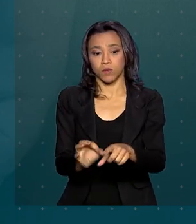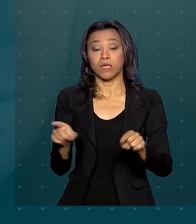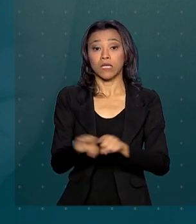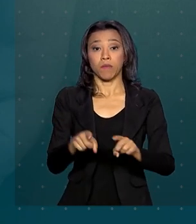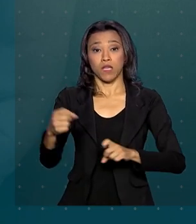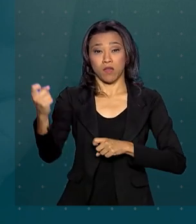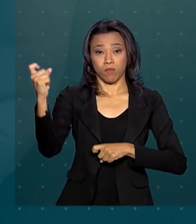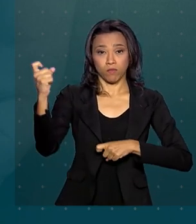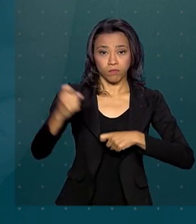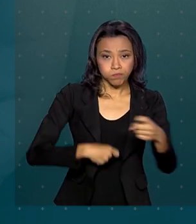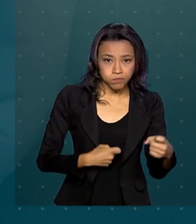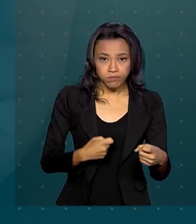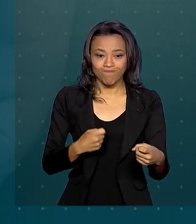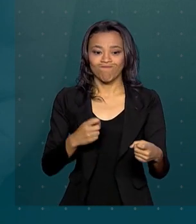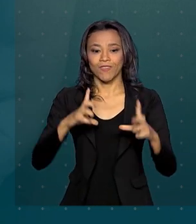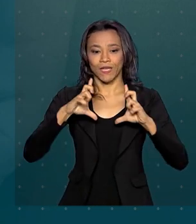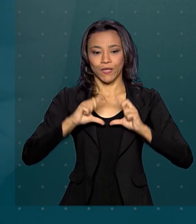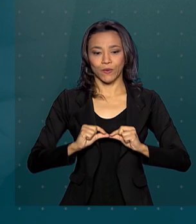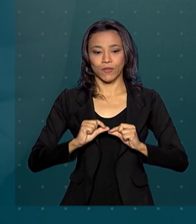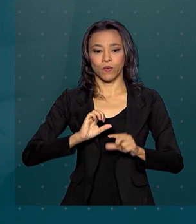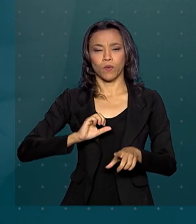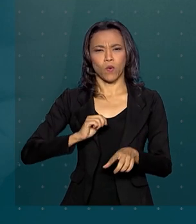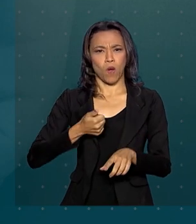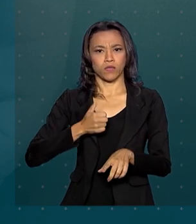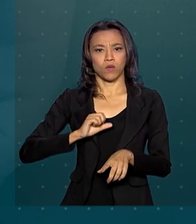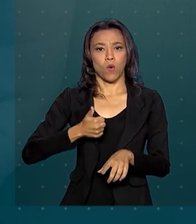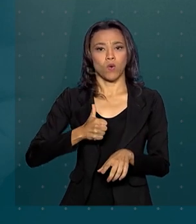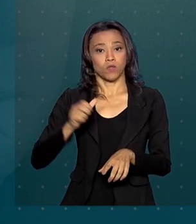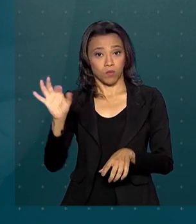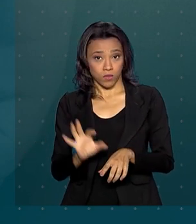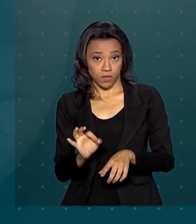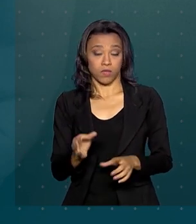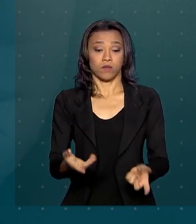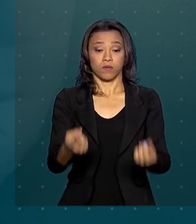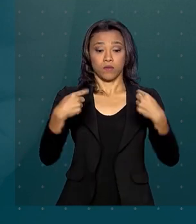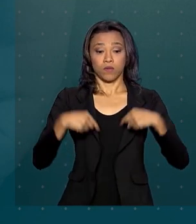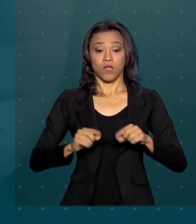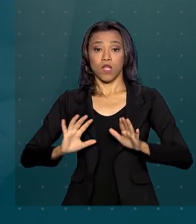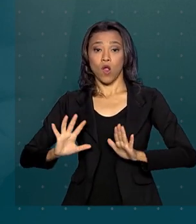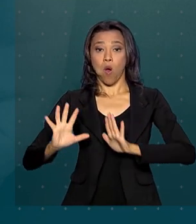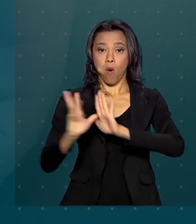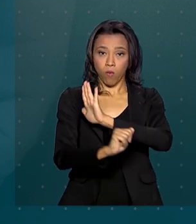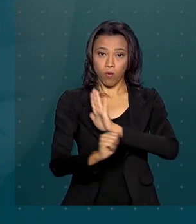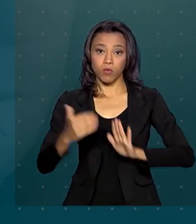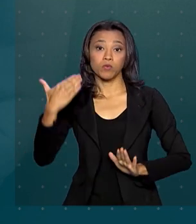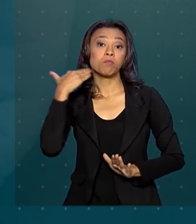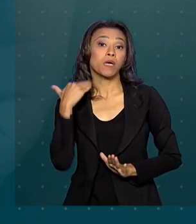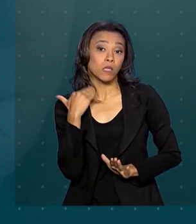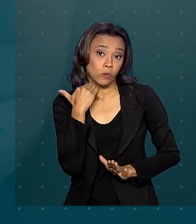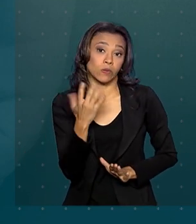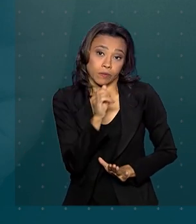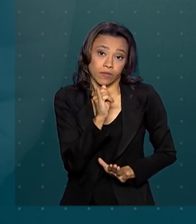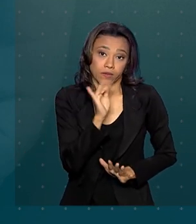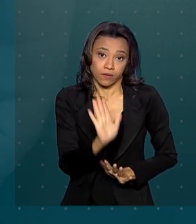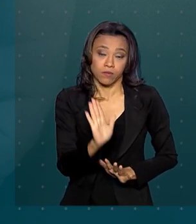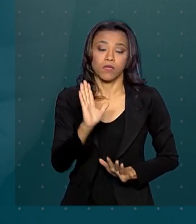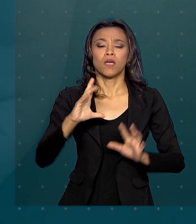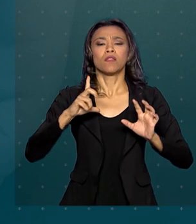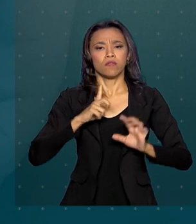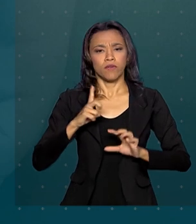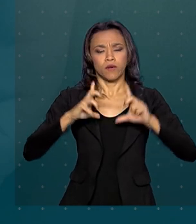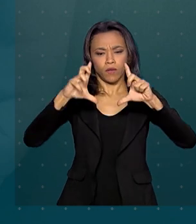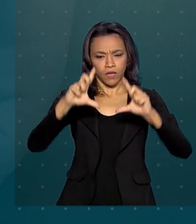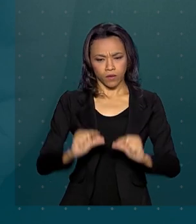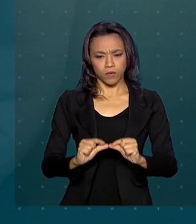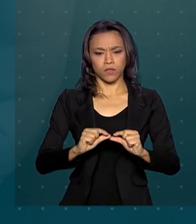estupro diminuíram quase 11%. E os roubos a instituições financeiras, como bancos, por exemplo, tiveram queda de